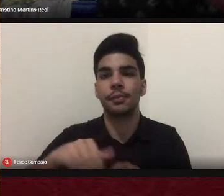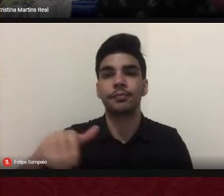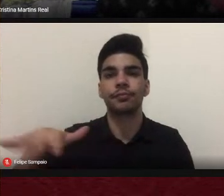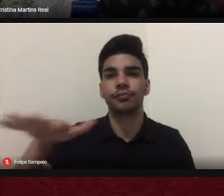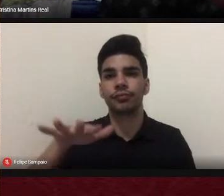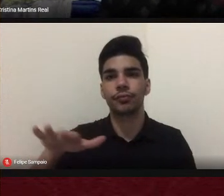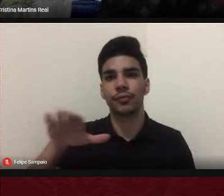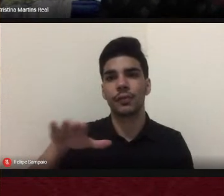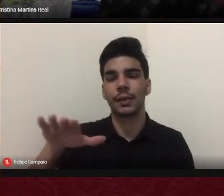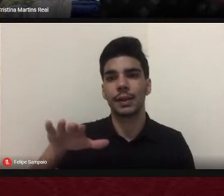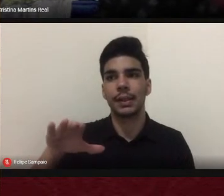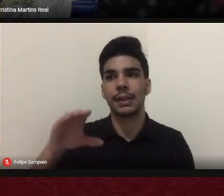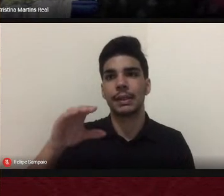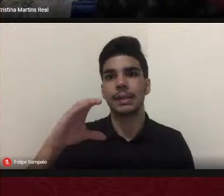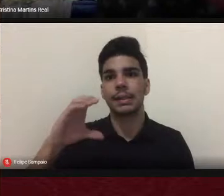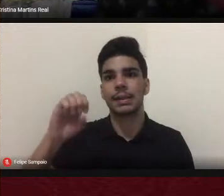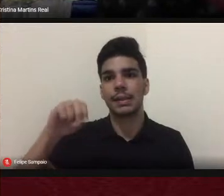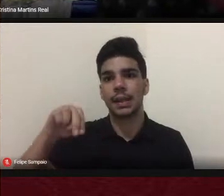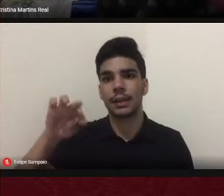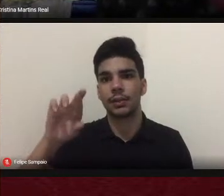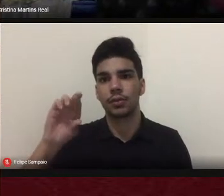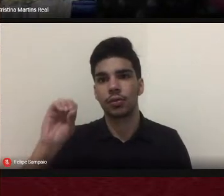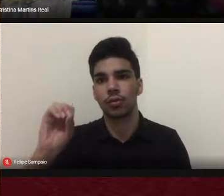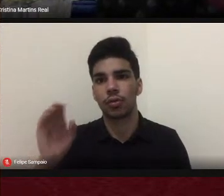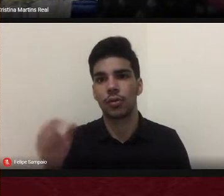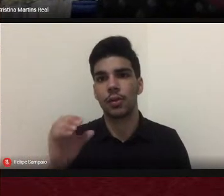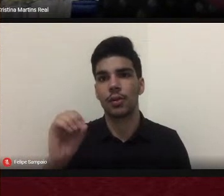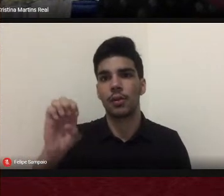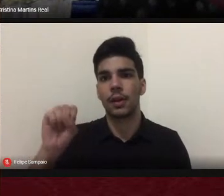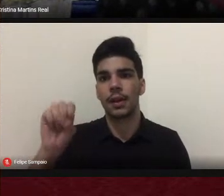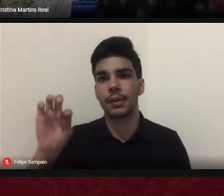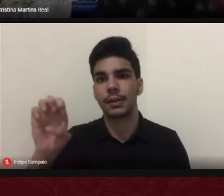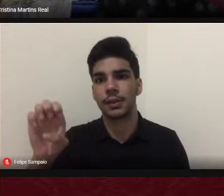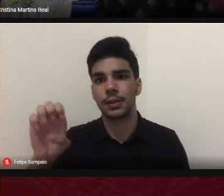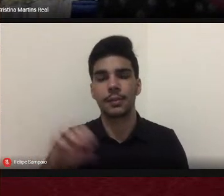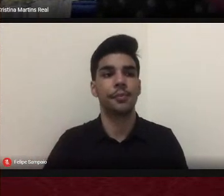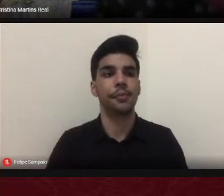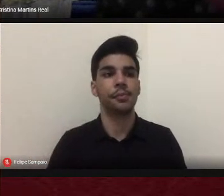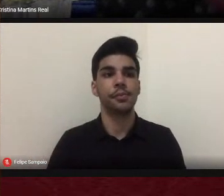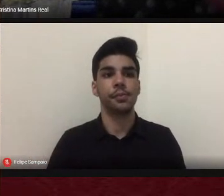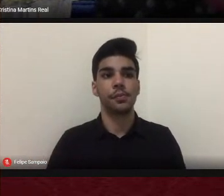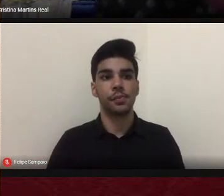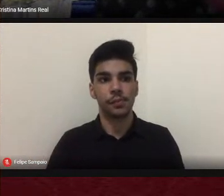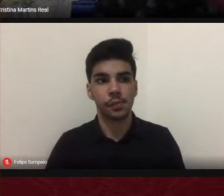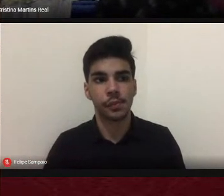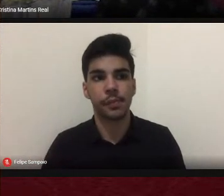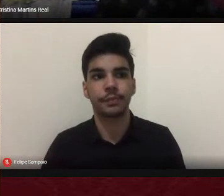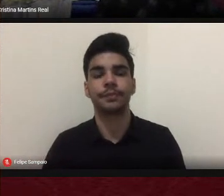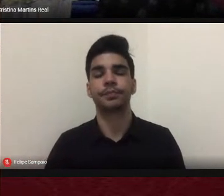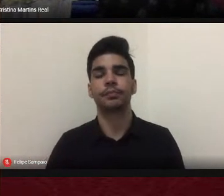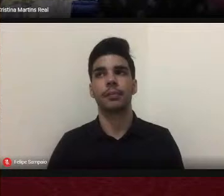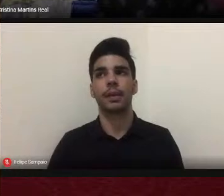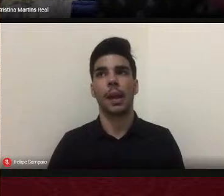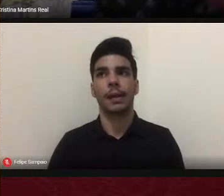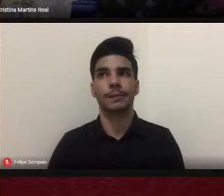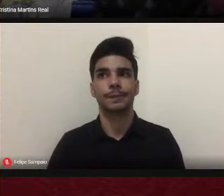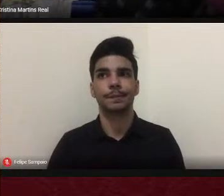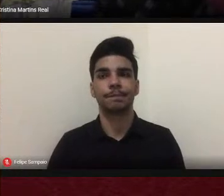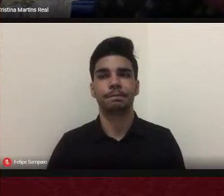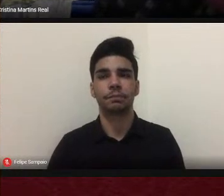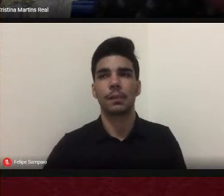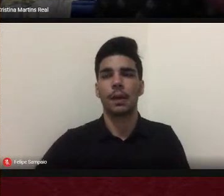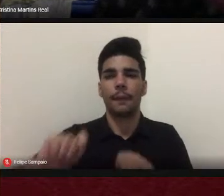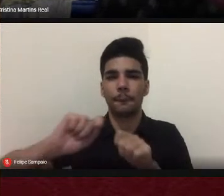programas foram acolhidos e foram desenvolvidos de uma forma bastante intensa, fazendo uma diferença